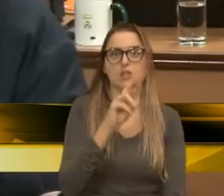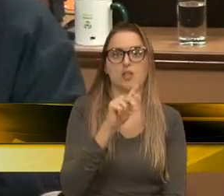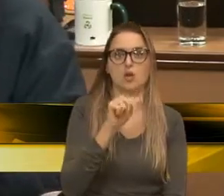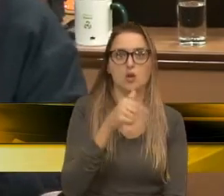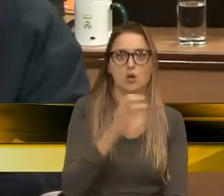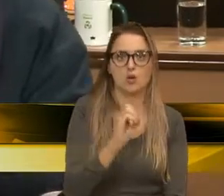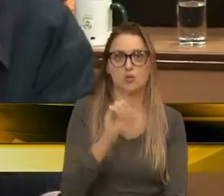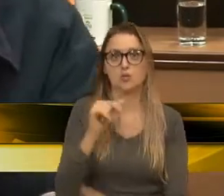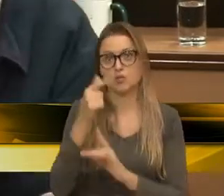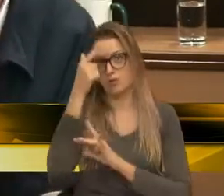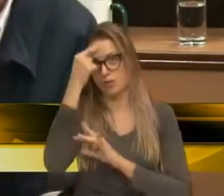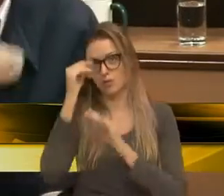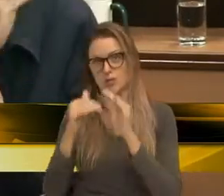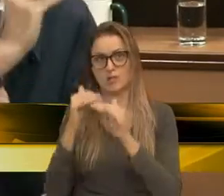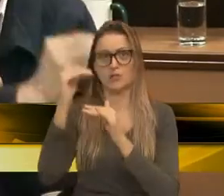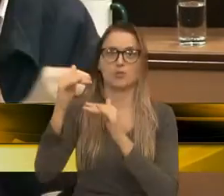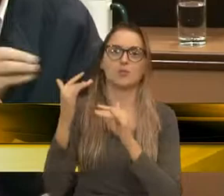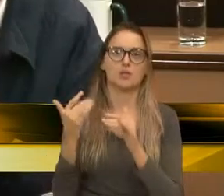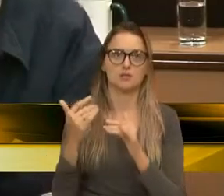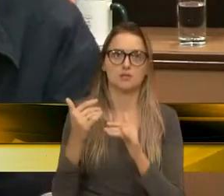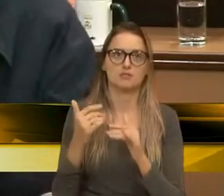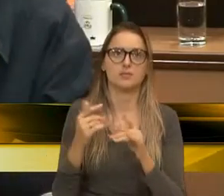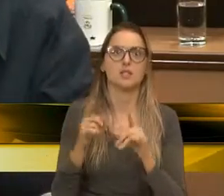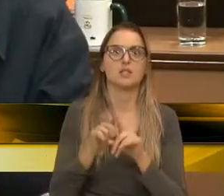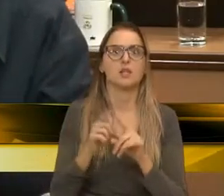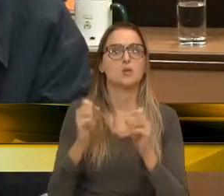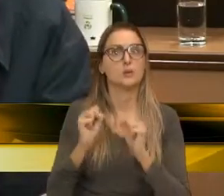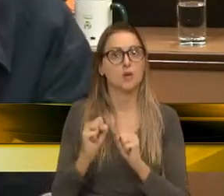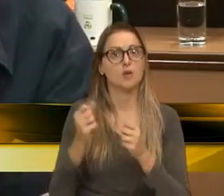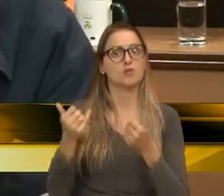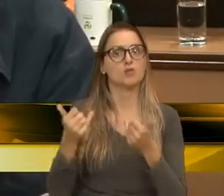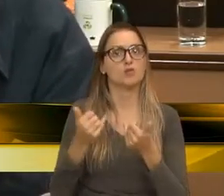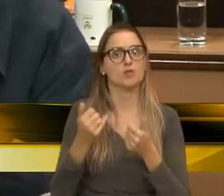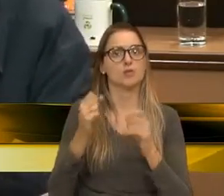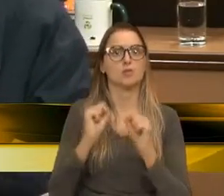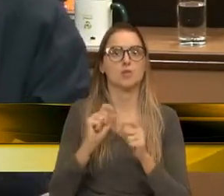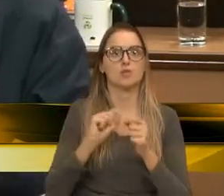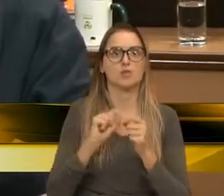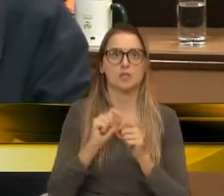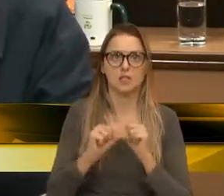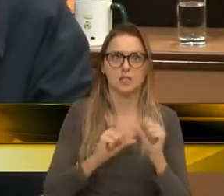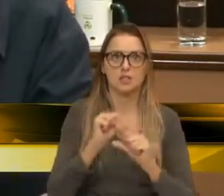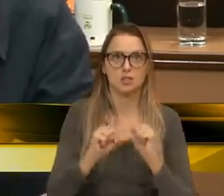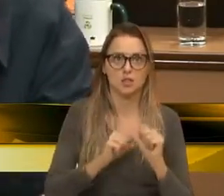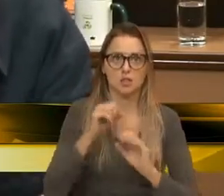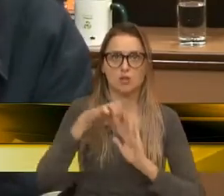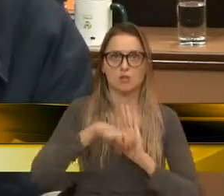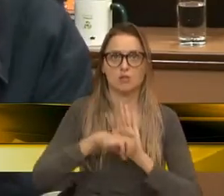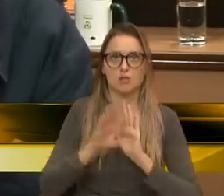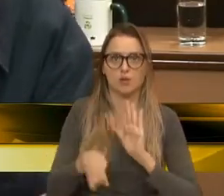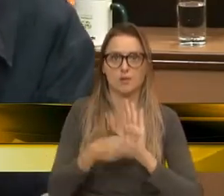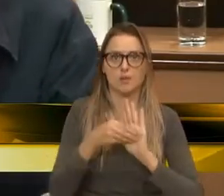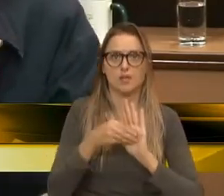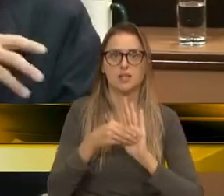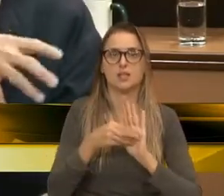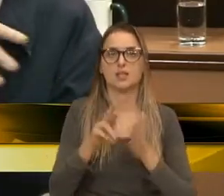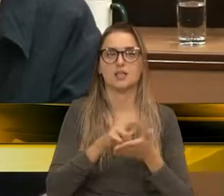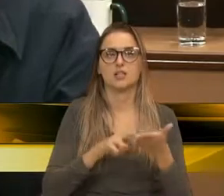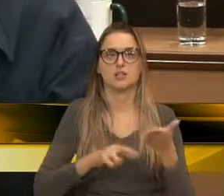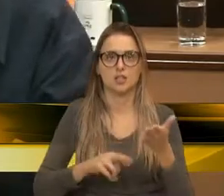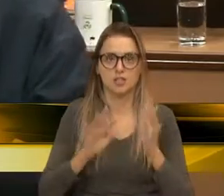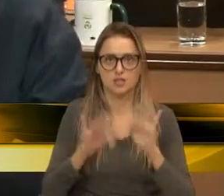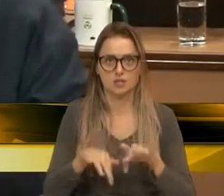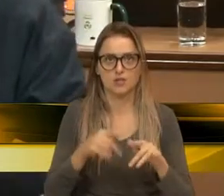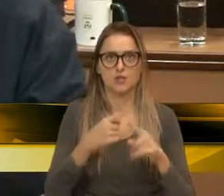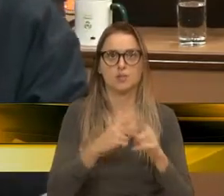superior. Me adverte a assessoria que podemos fazê-lo, quem sabe, através de uma emenda de redação final, porque abrangemos